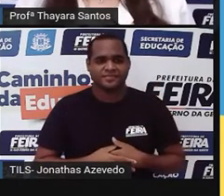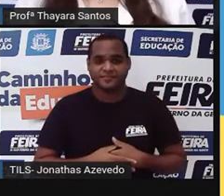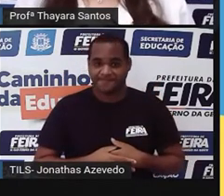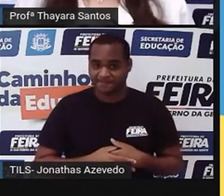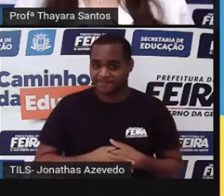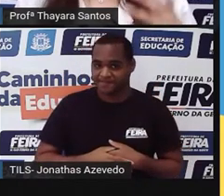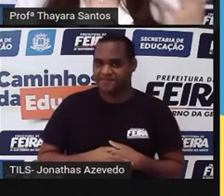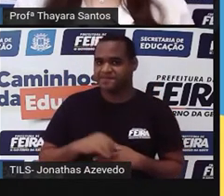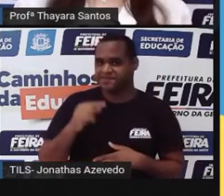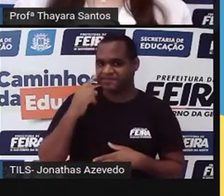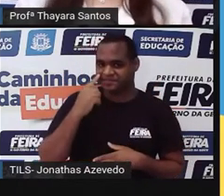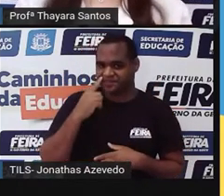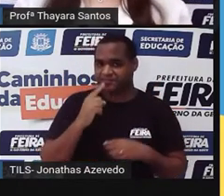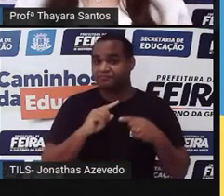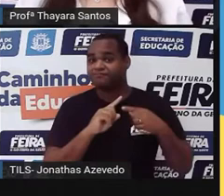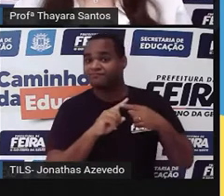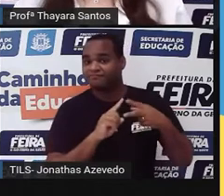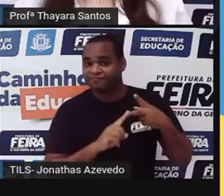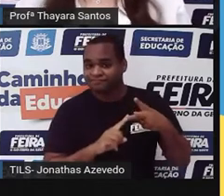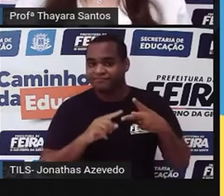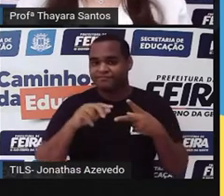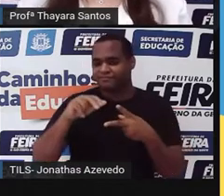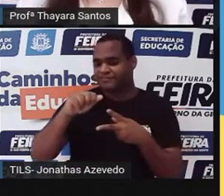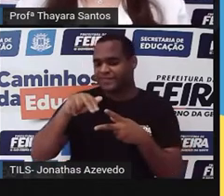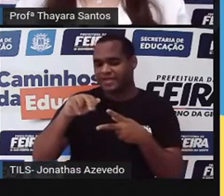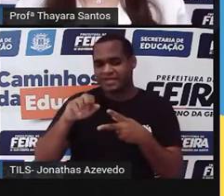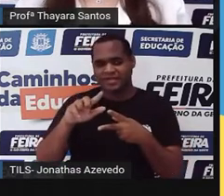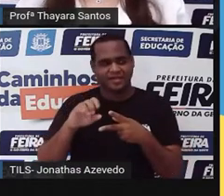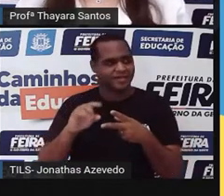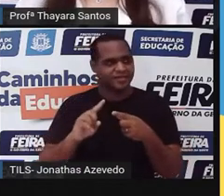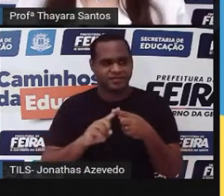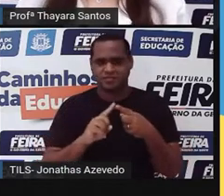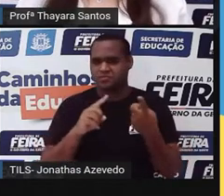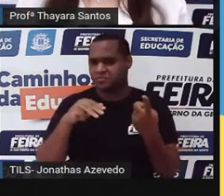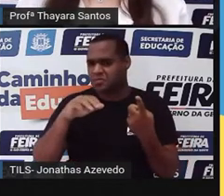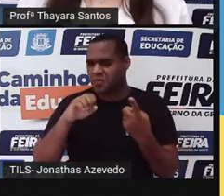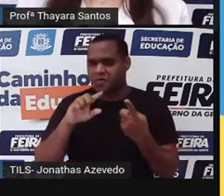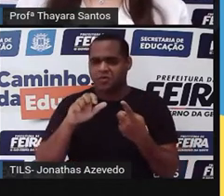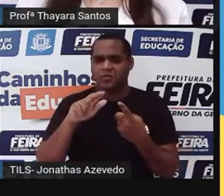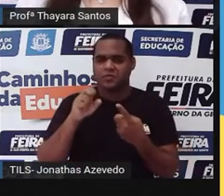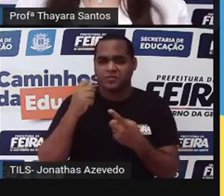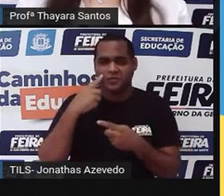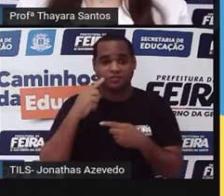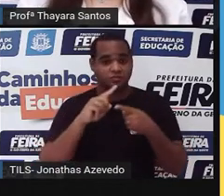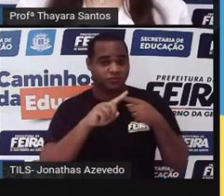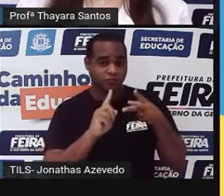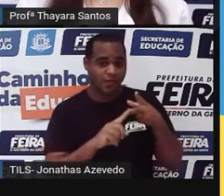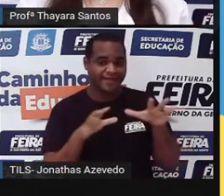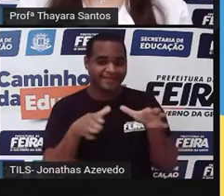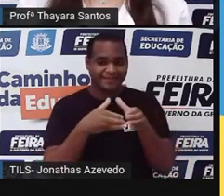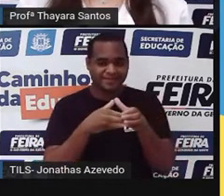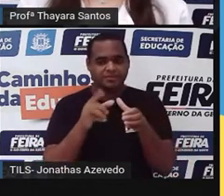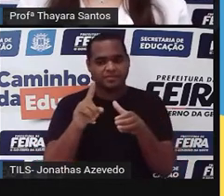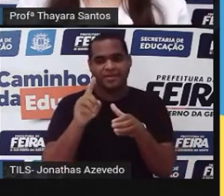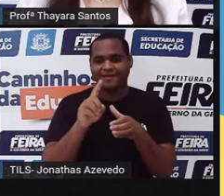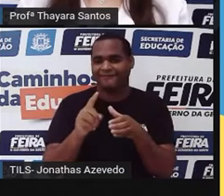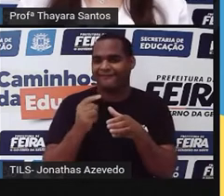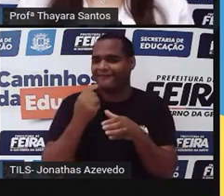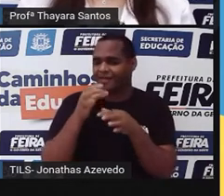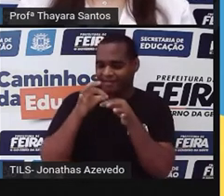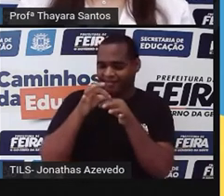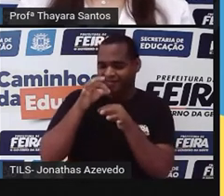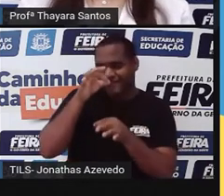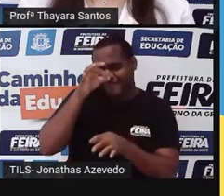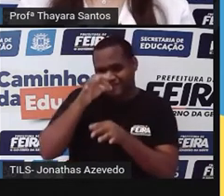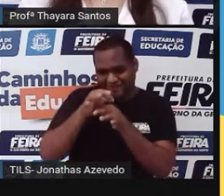Então, tanto moluscos quanto anelídeos são dois grupos de animais invertebrados. Isso quer dizer que eles não apresentam coluna